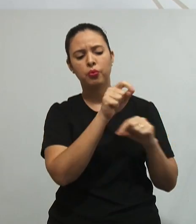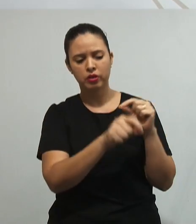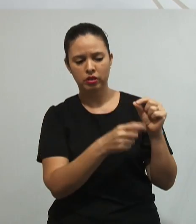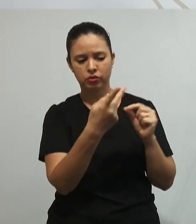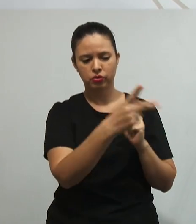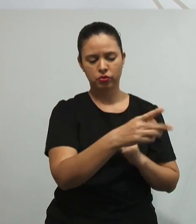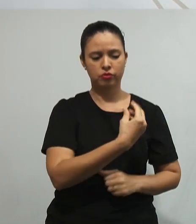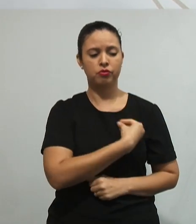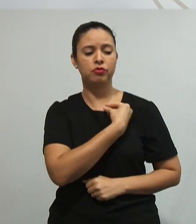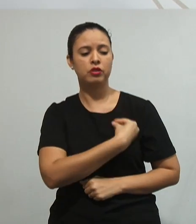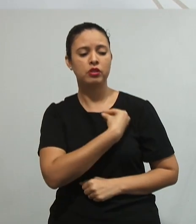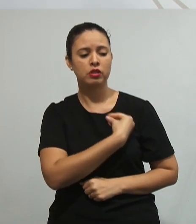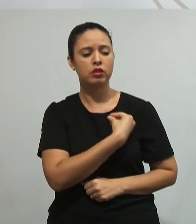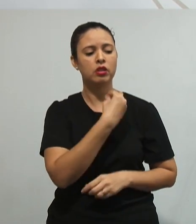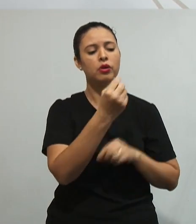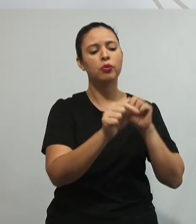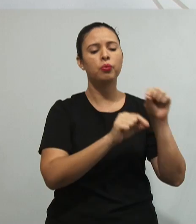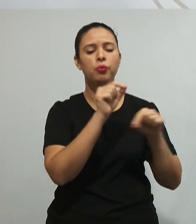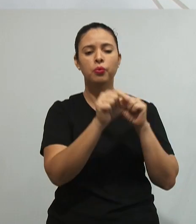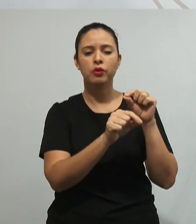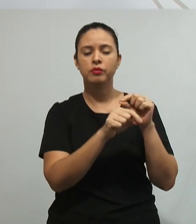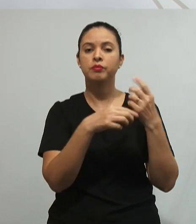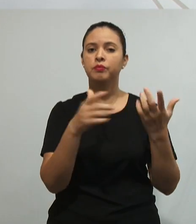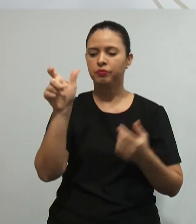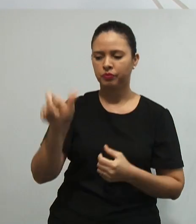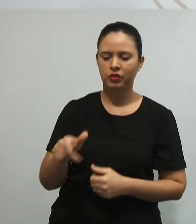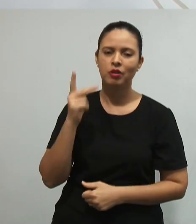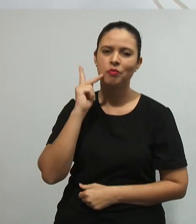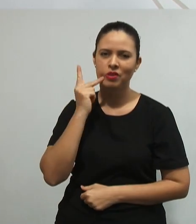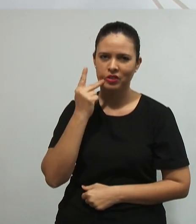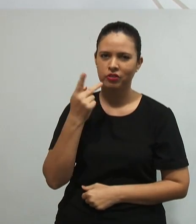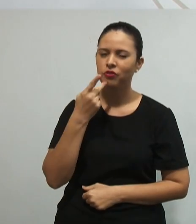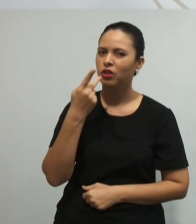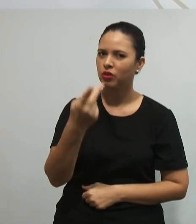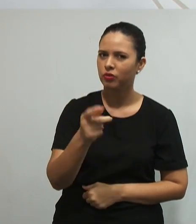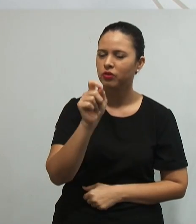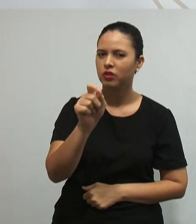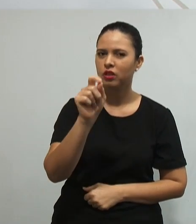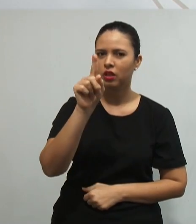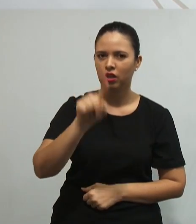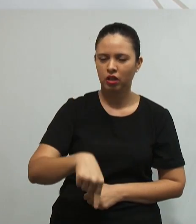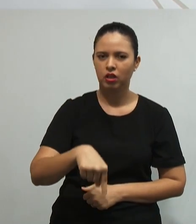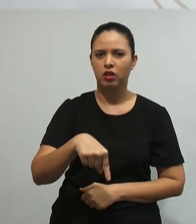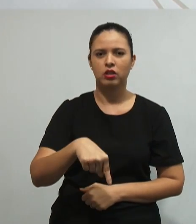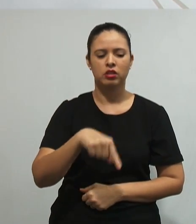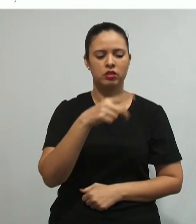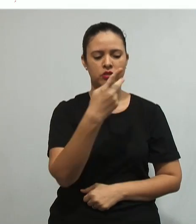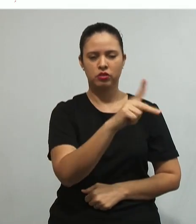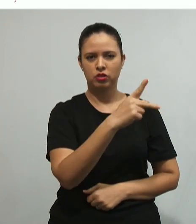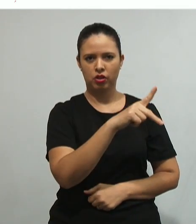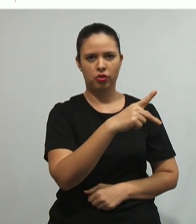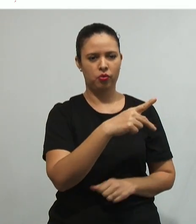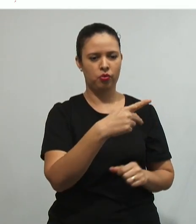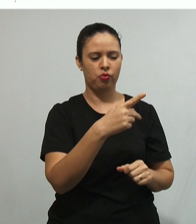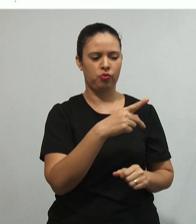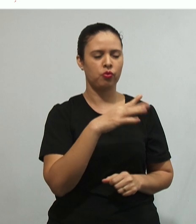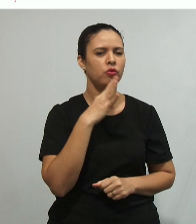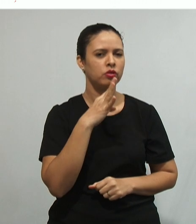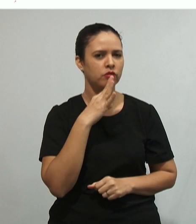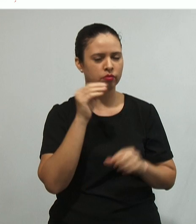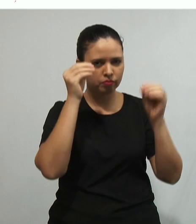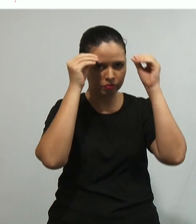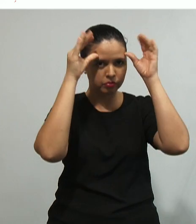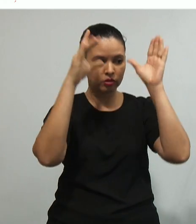para a sala de aula. Segundo o Piaget, esses conhecimentos prévios são essenciais. É bom destacar que as